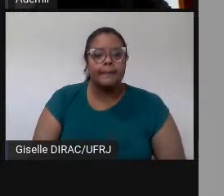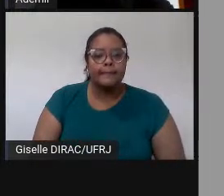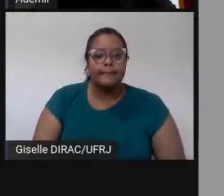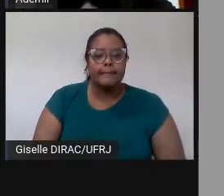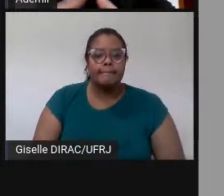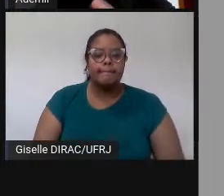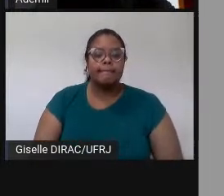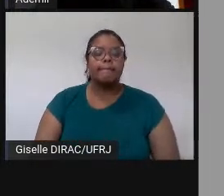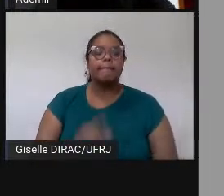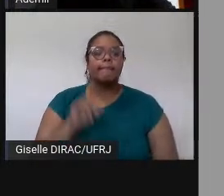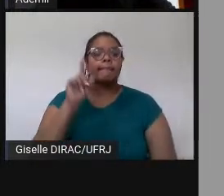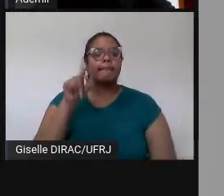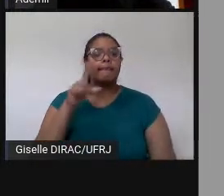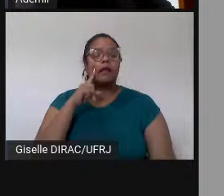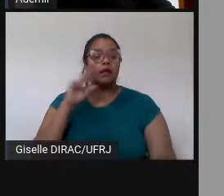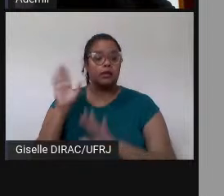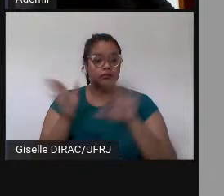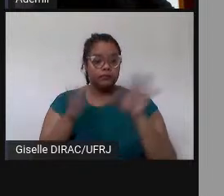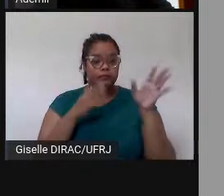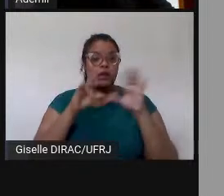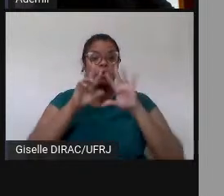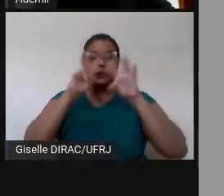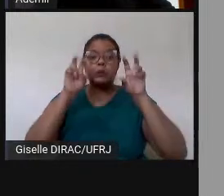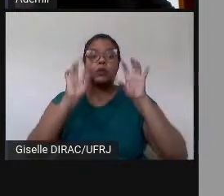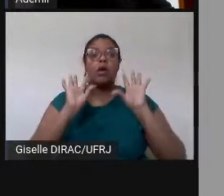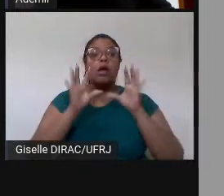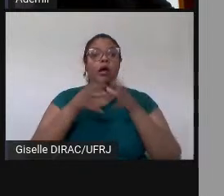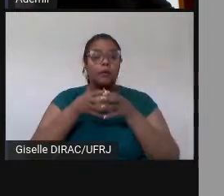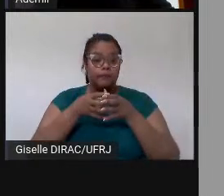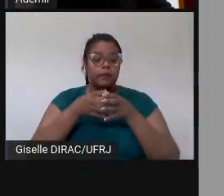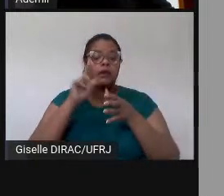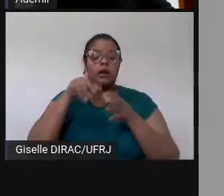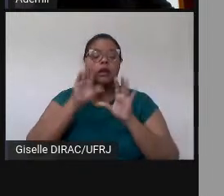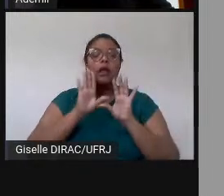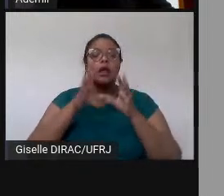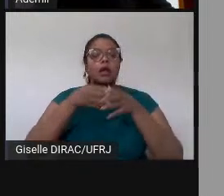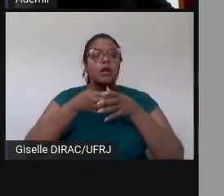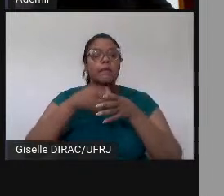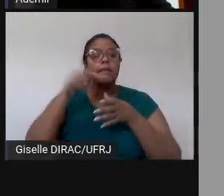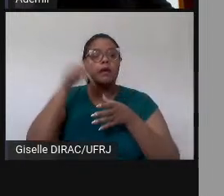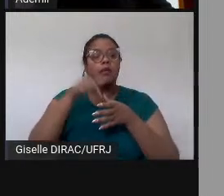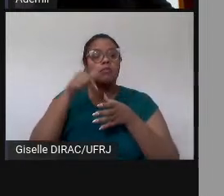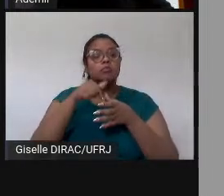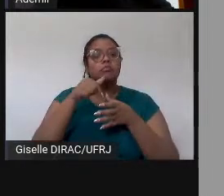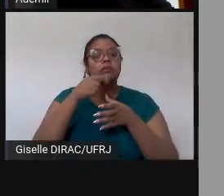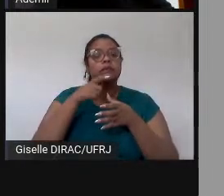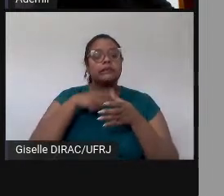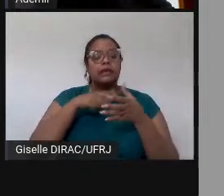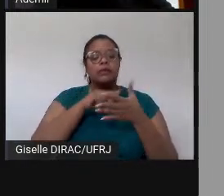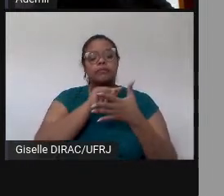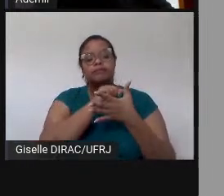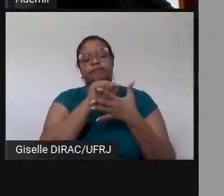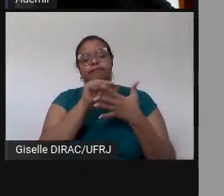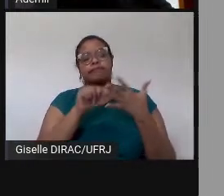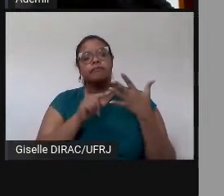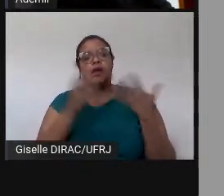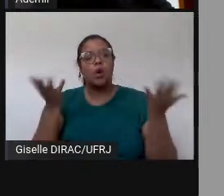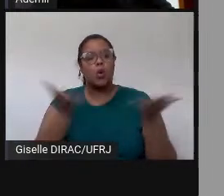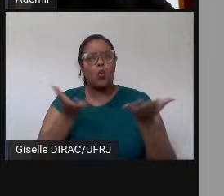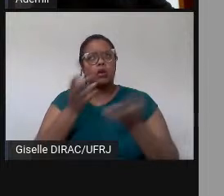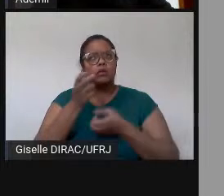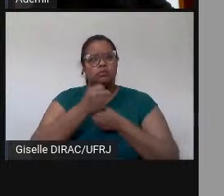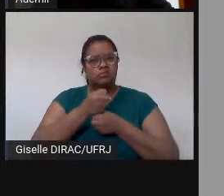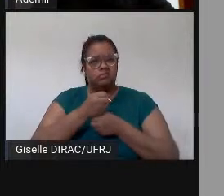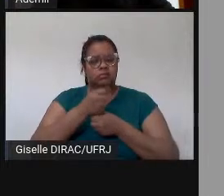E, passando para a equipe, nós temos atualmente, né, neste ano,